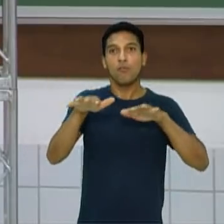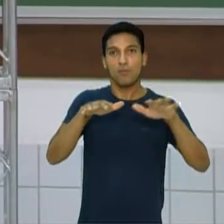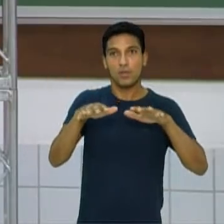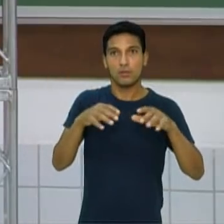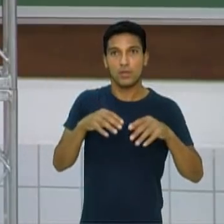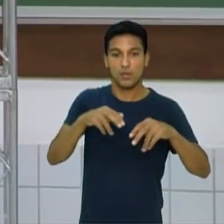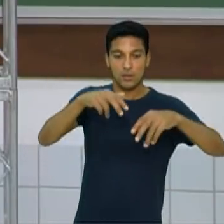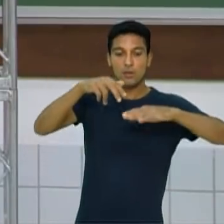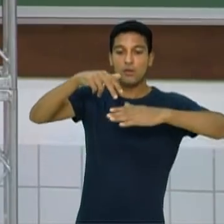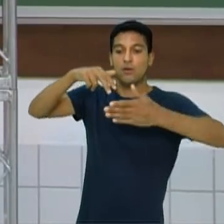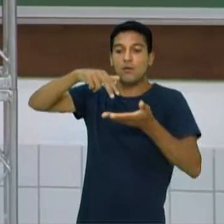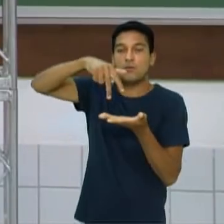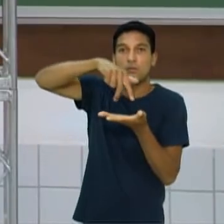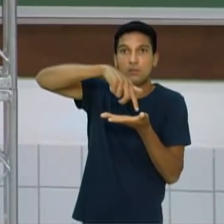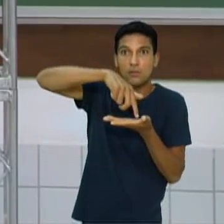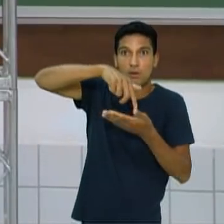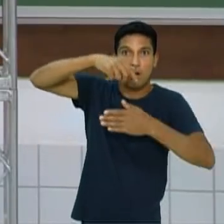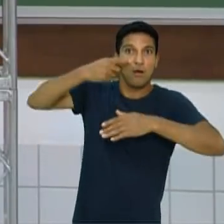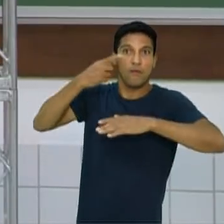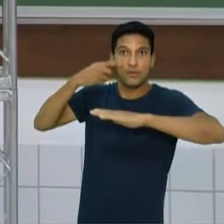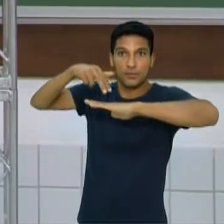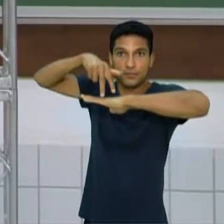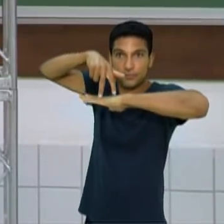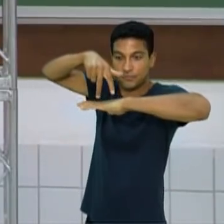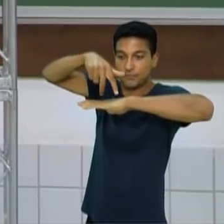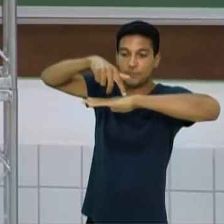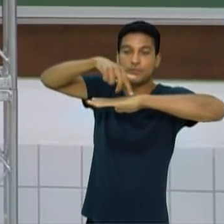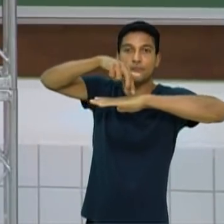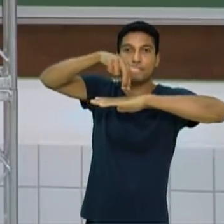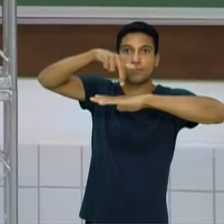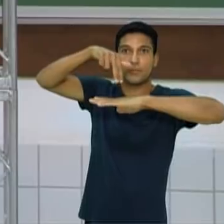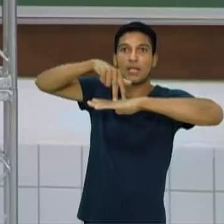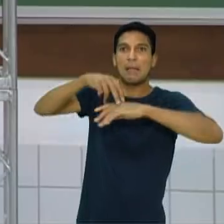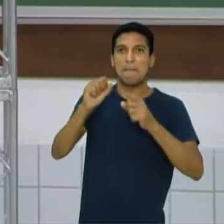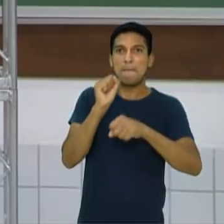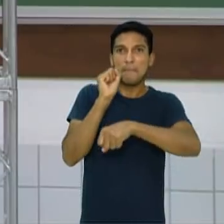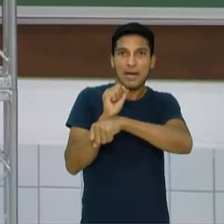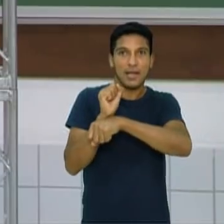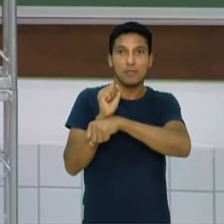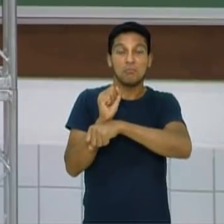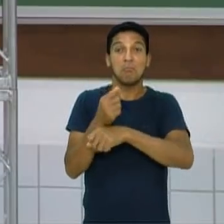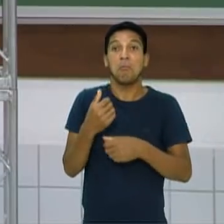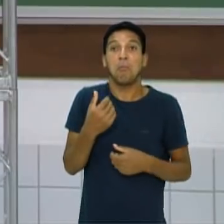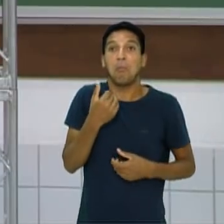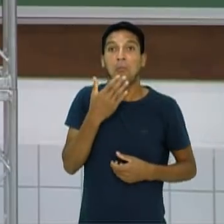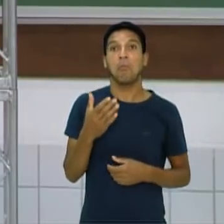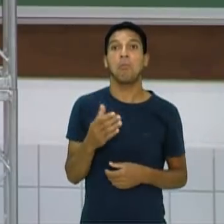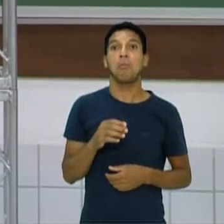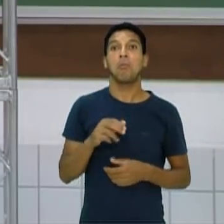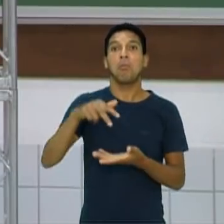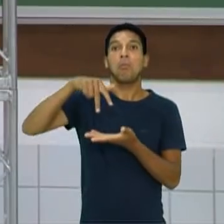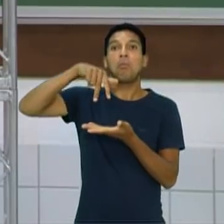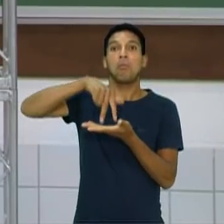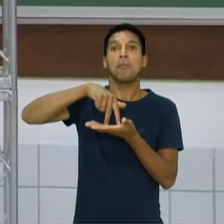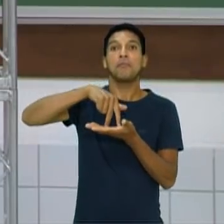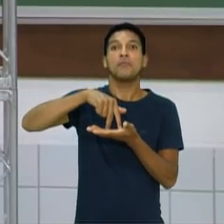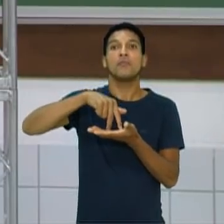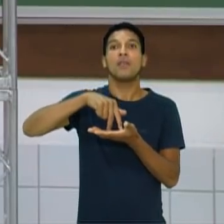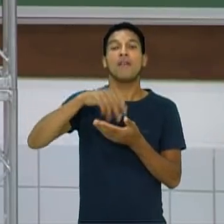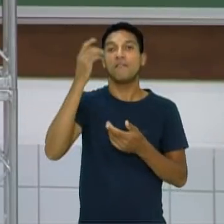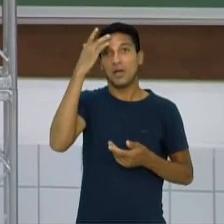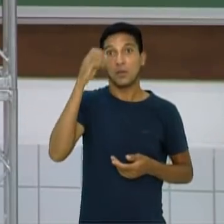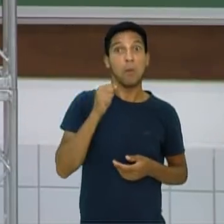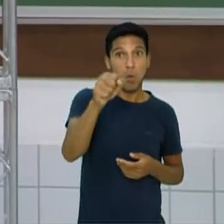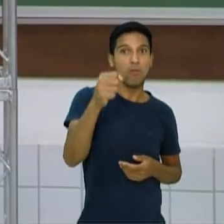primeiro, se o boxeador ficar parado, todo mundo parado, acaba se tornando o quê? Um alvo fácil, né?